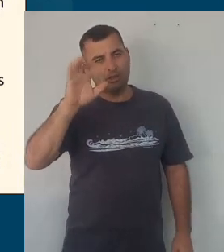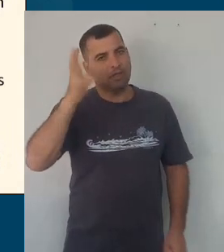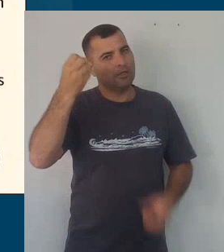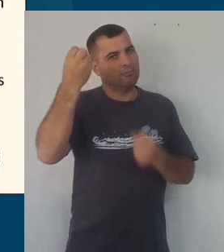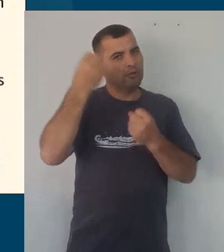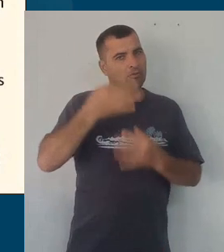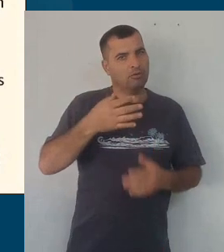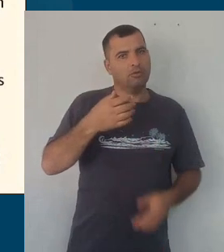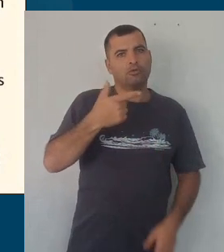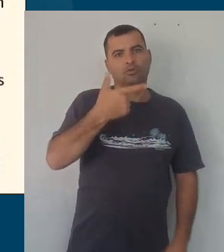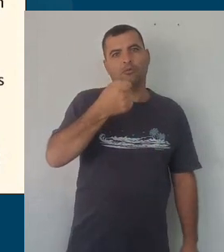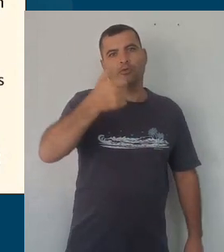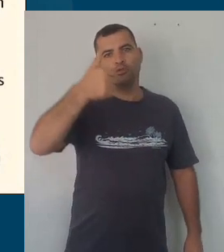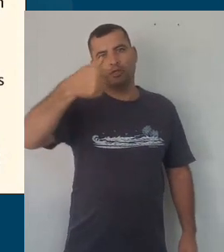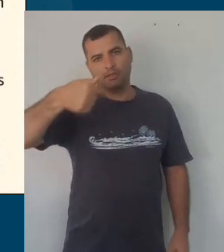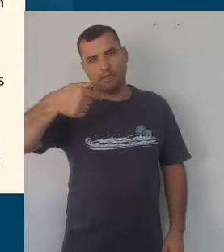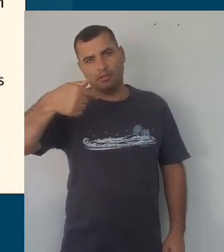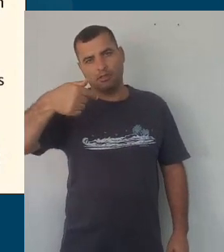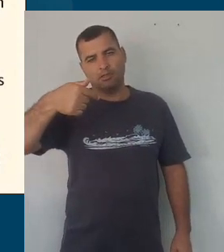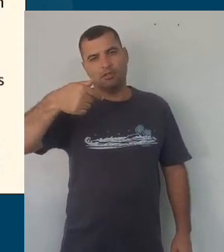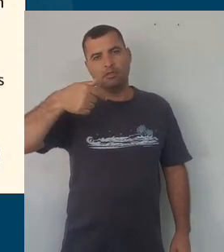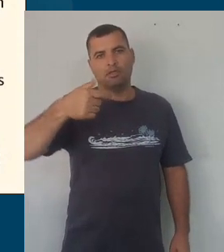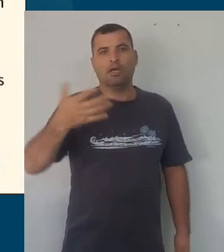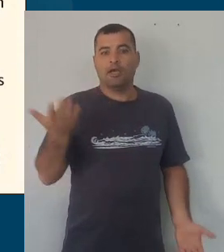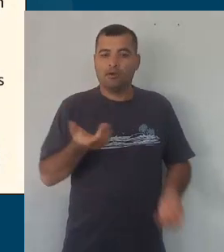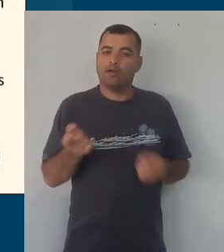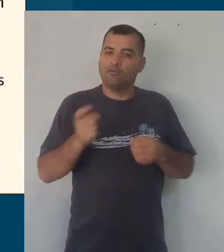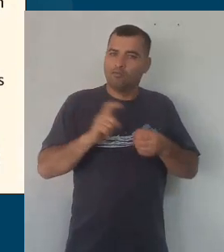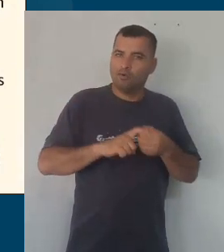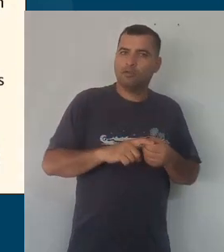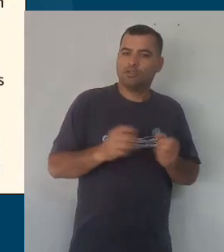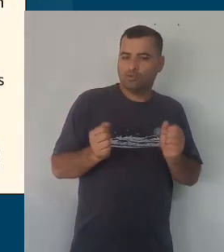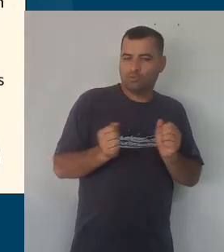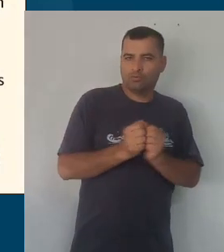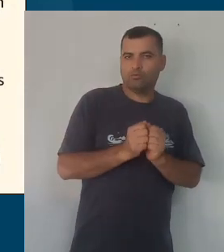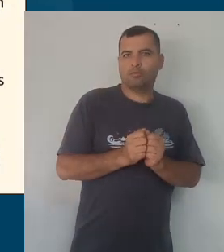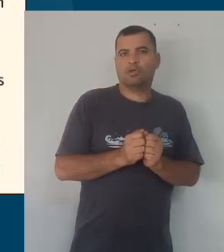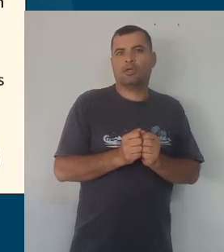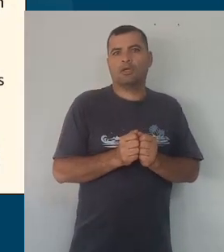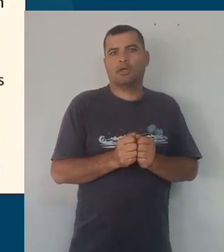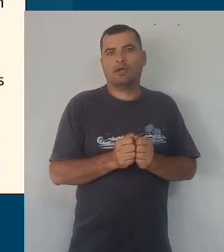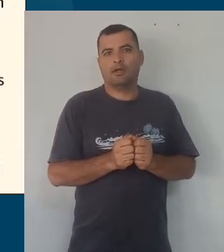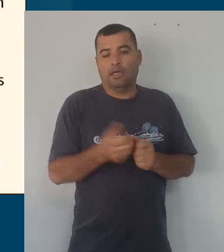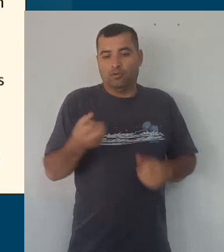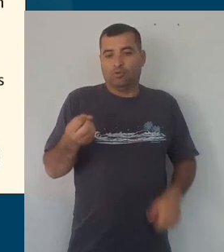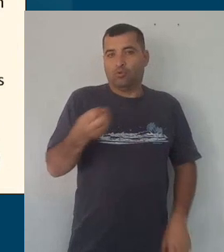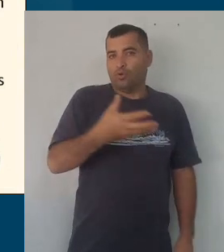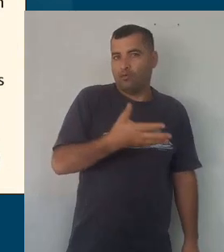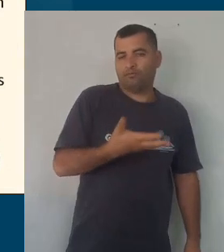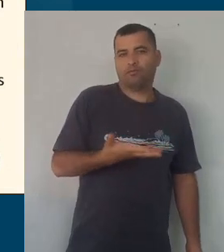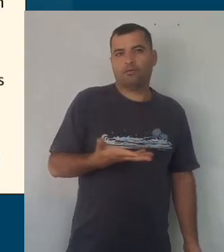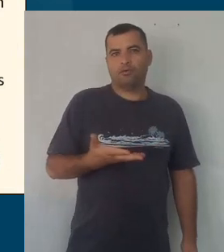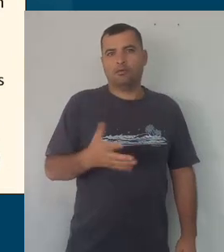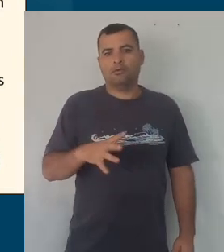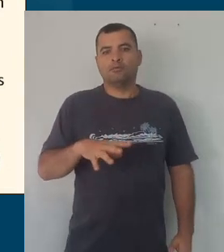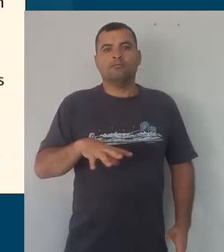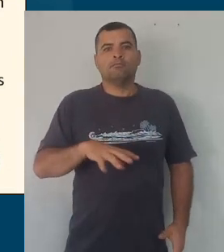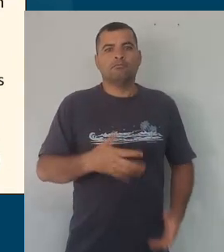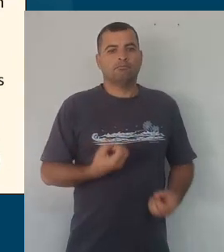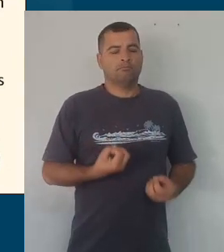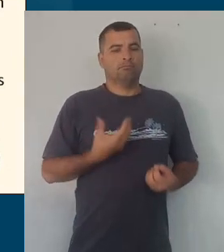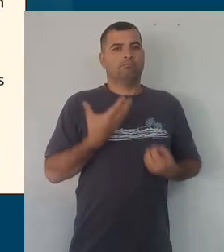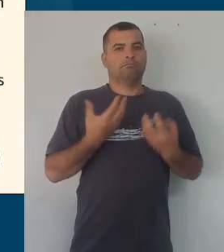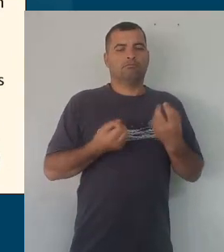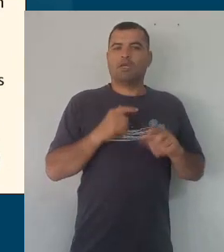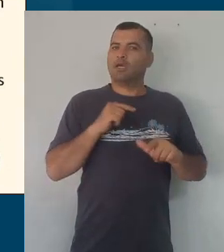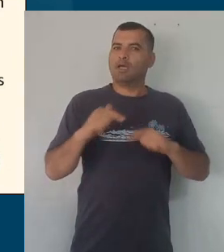que foi concluído em 2017, que ele volta agora de uma maneira mais atualizada, mas inspirando todo